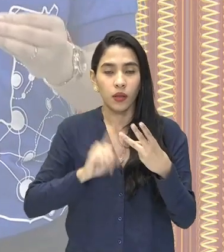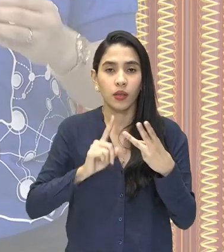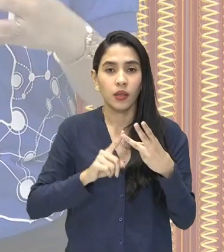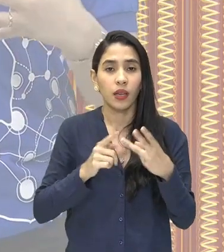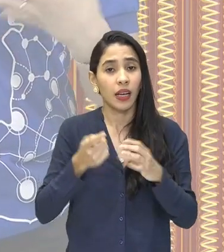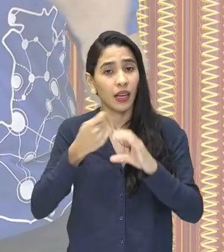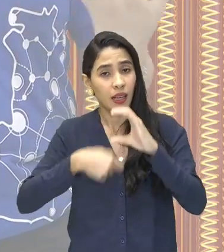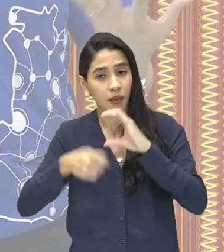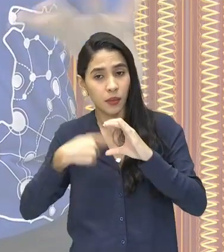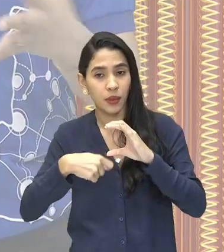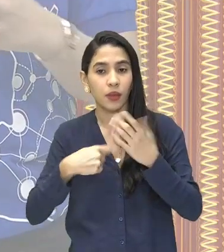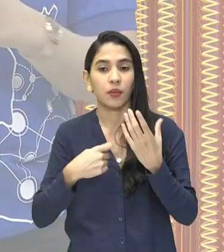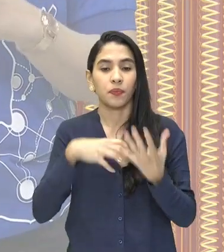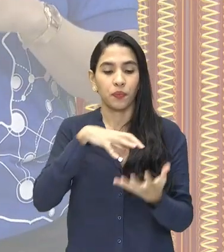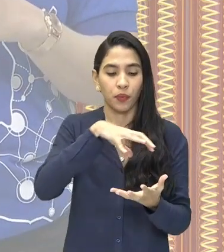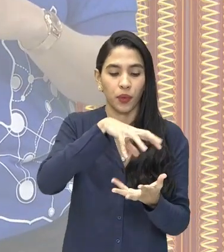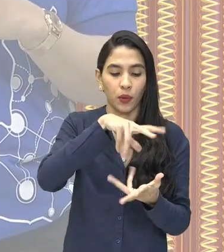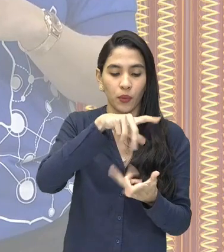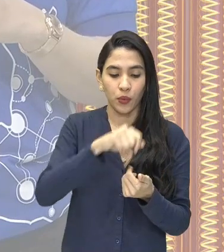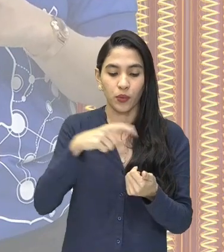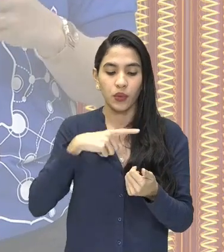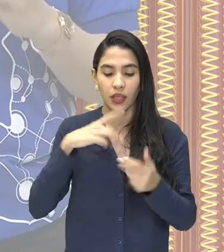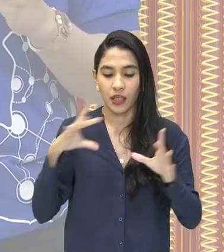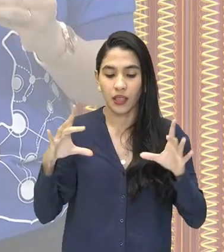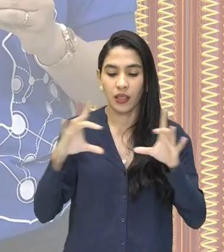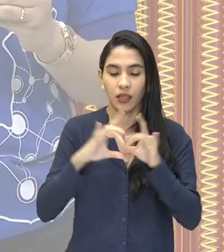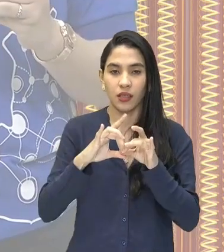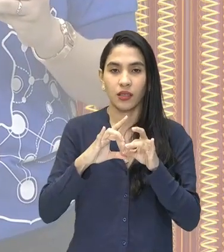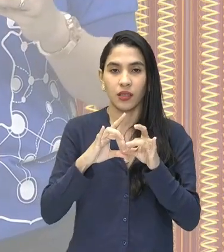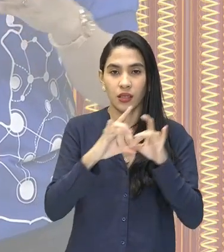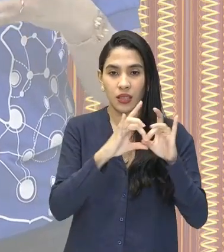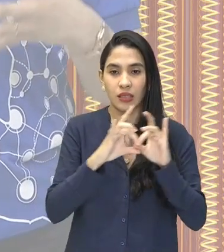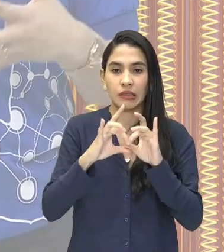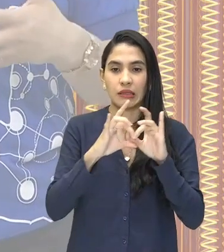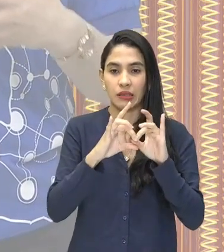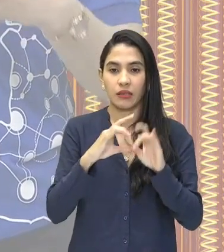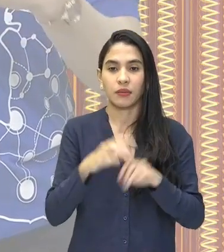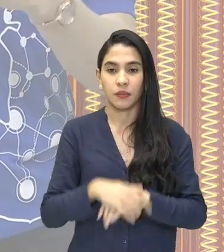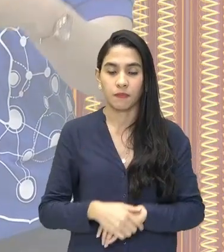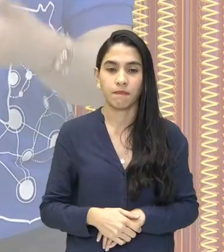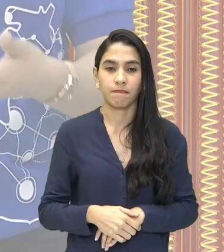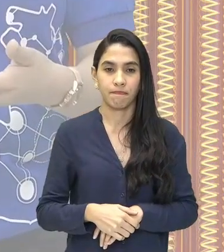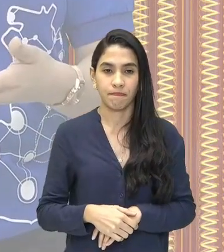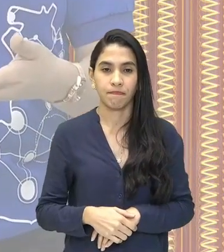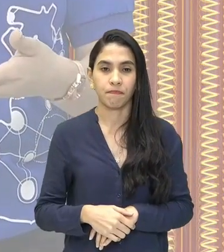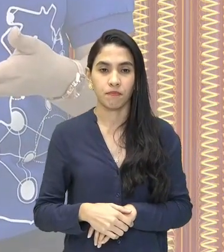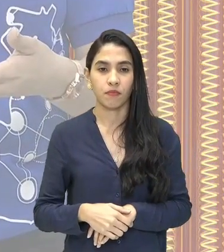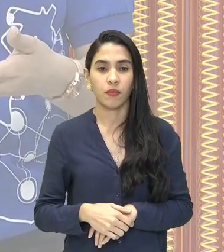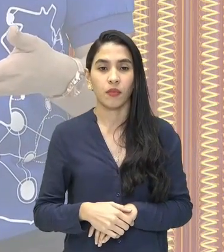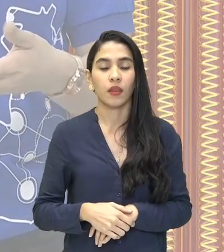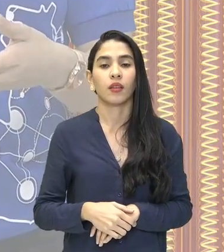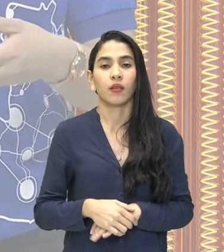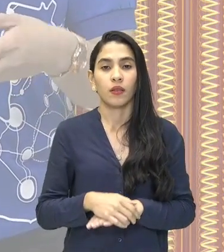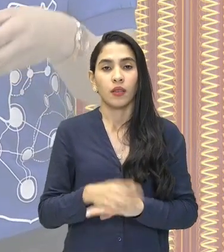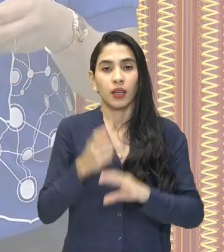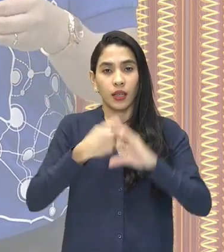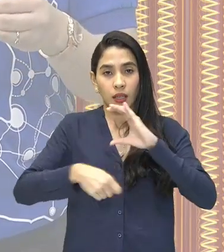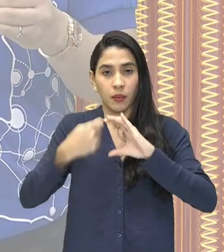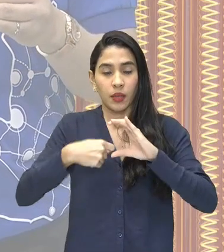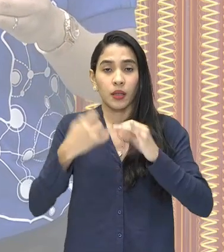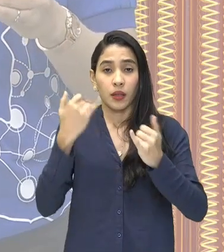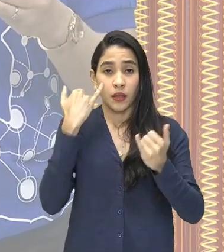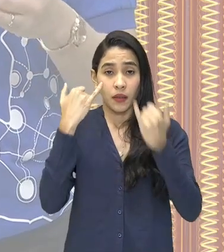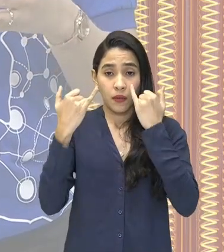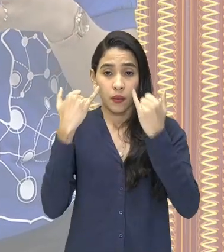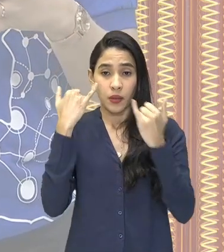capital. Então, o mundo todo, ele está conectado, ele está interligado. E esse capitalismo informacional, ele